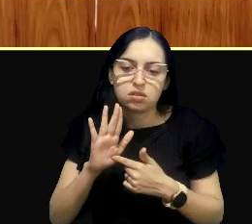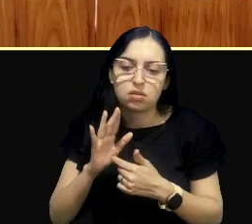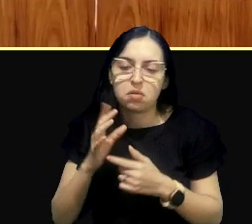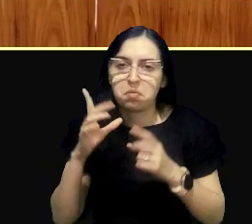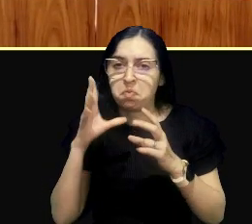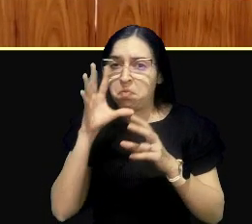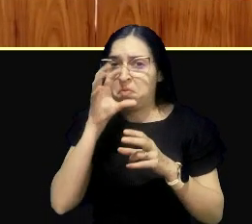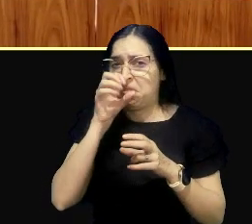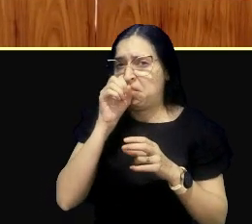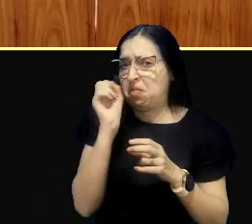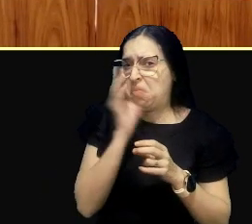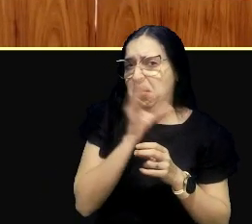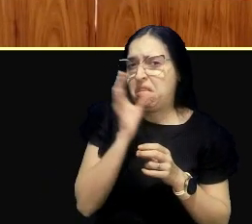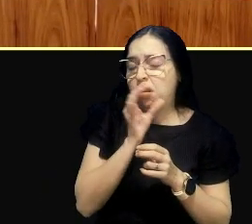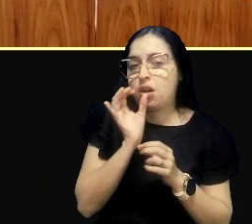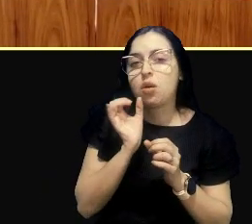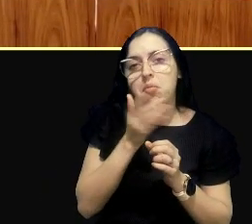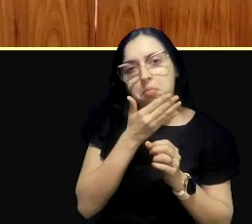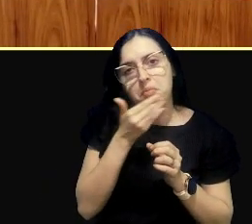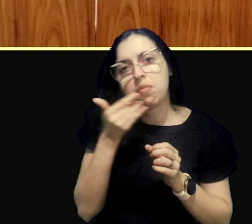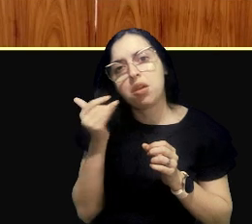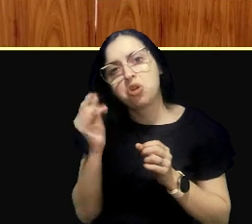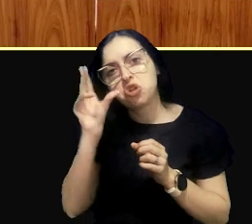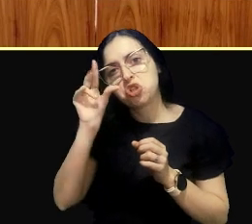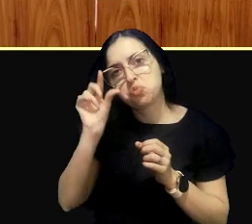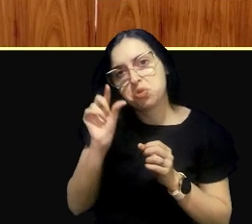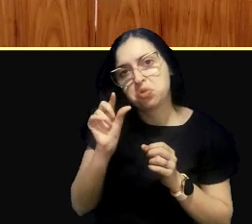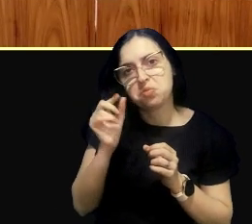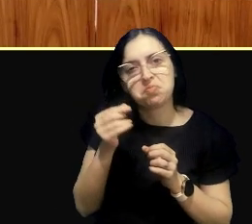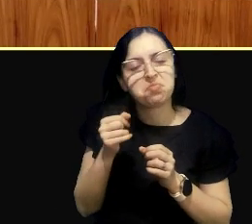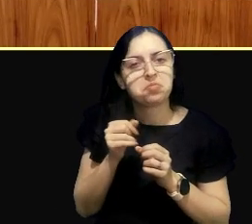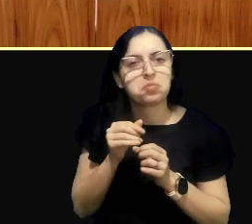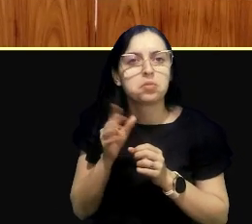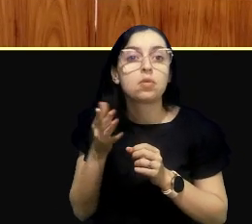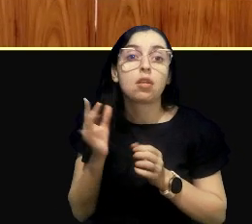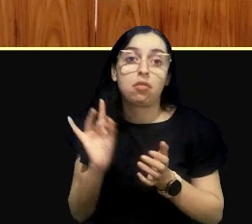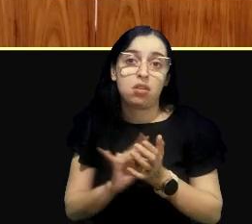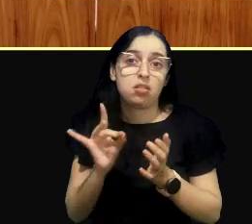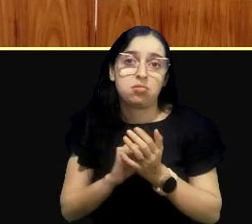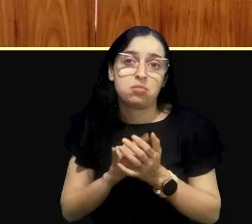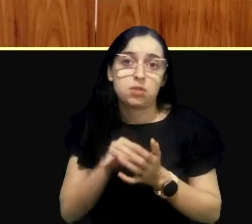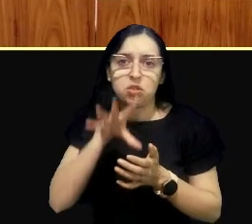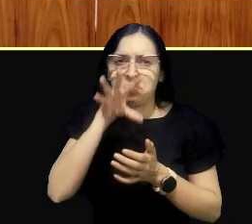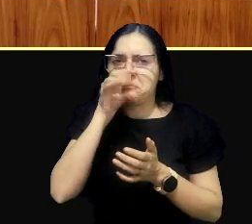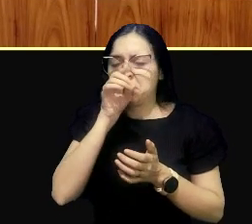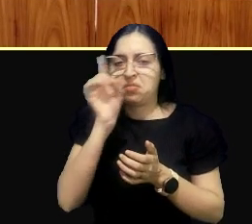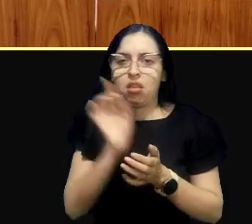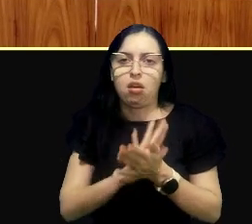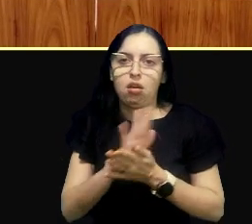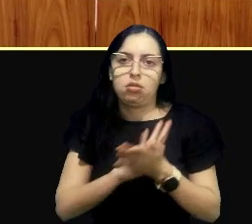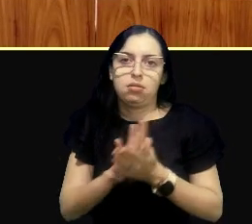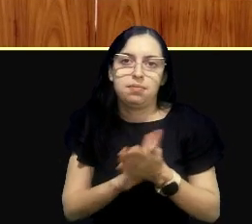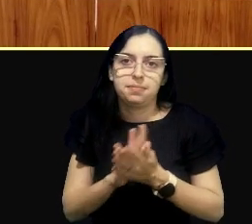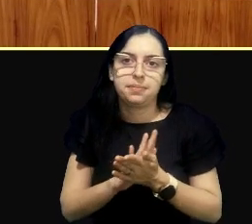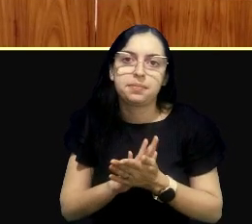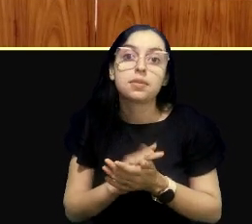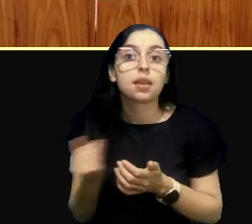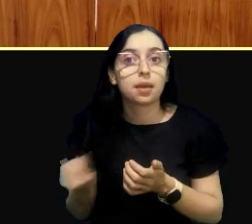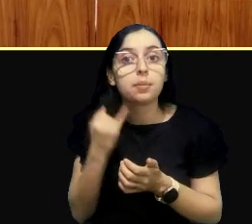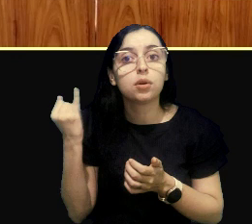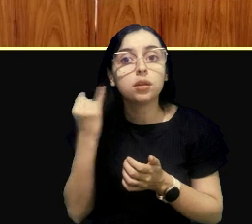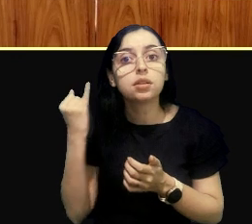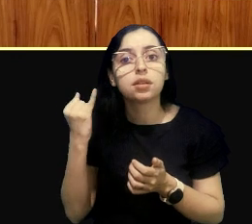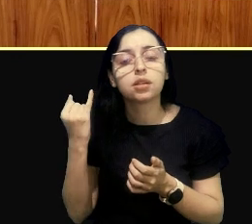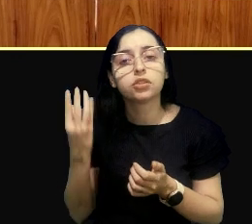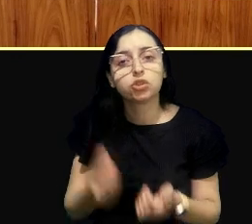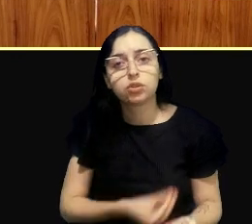melhorou bastante, né? Pra falar a verdade, eu nem senti cheiro nenhum. Então, isso é importante, porque nós estamos